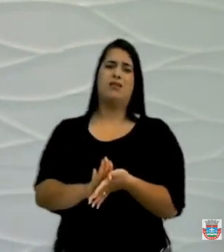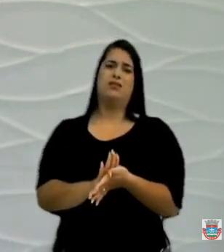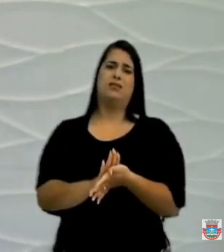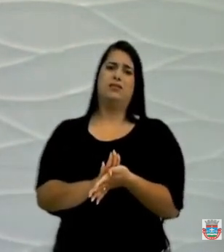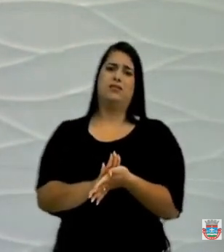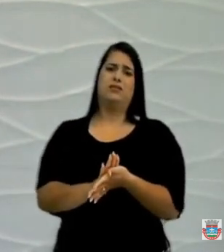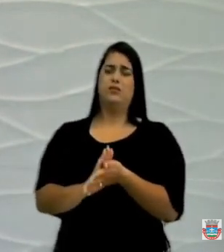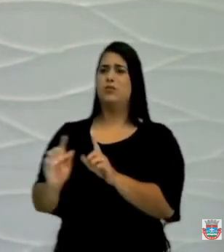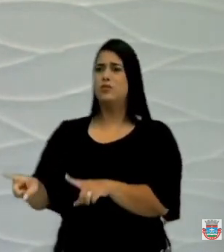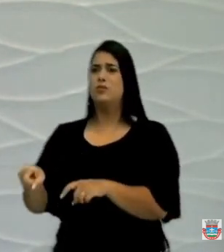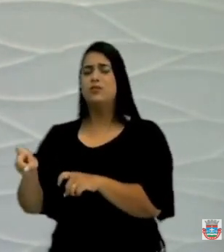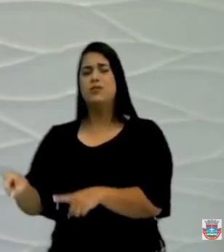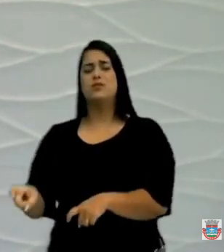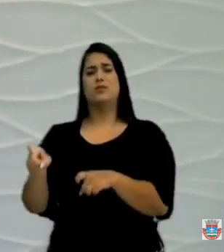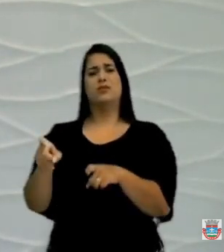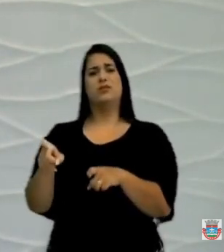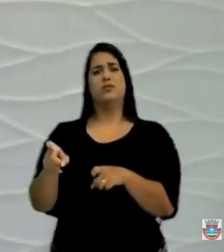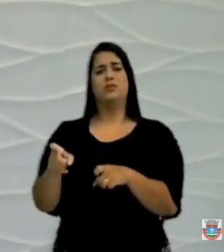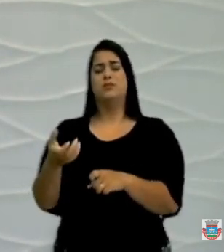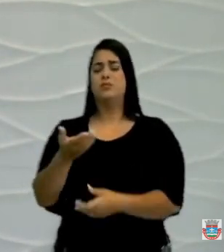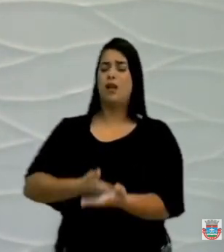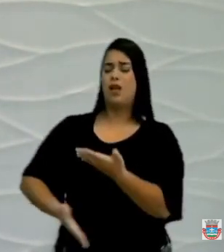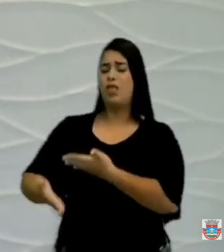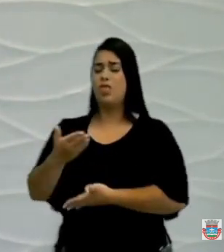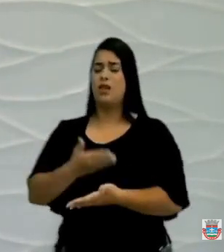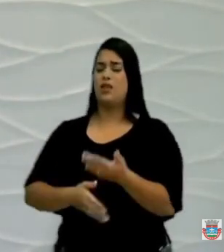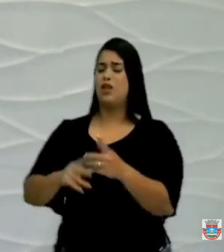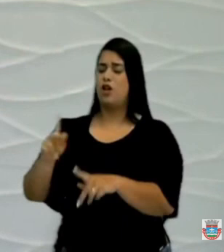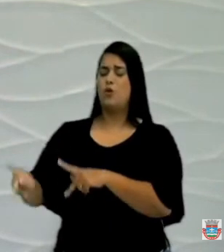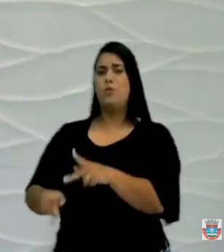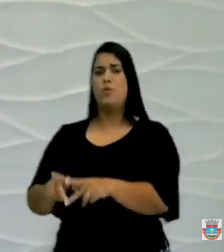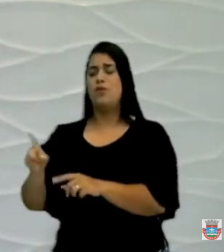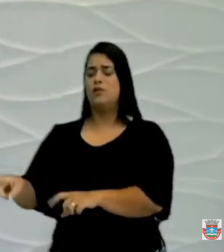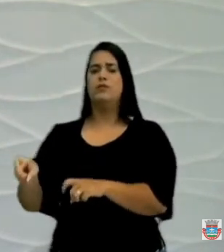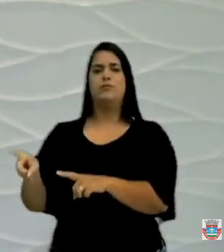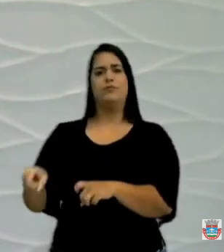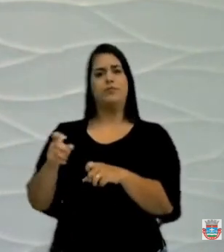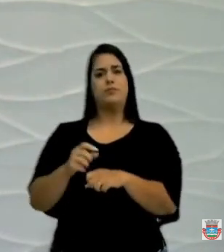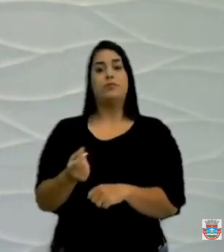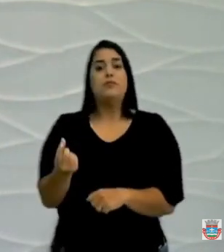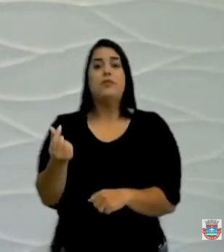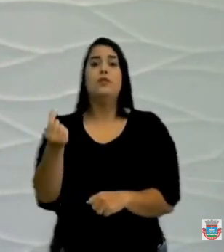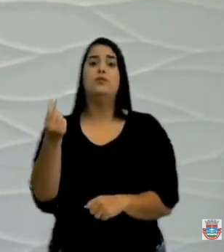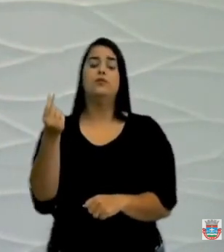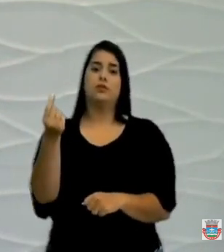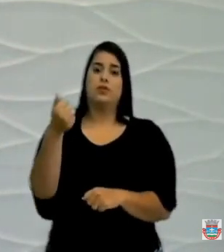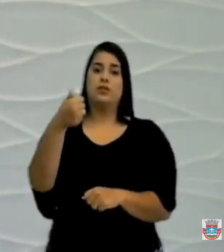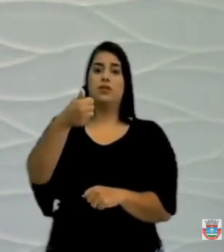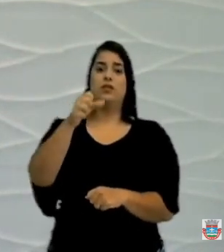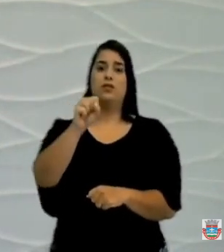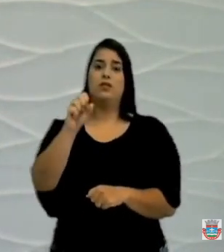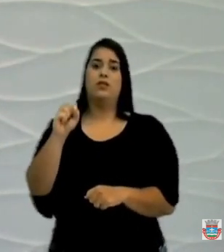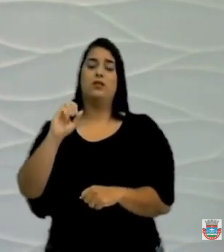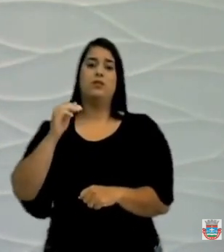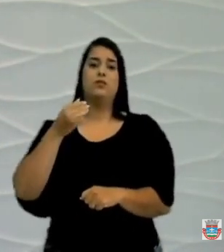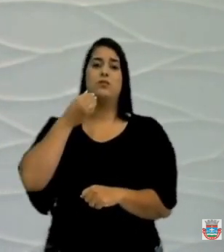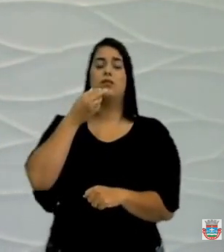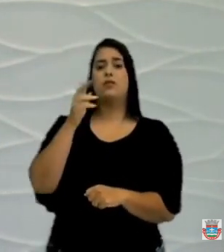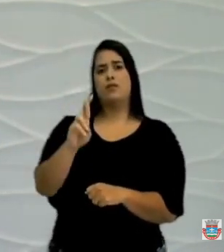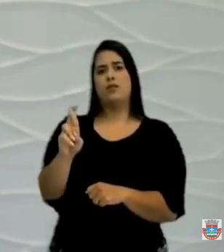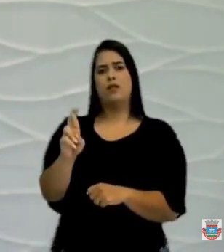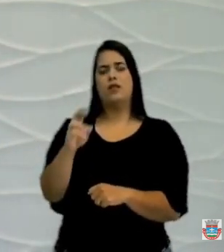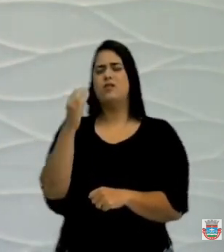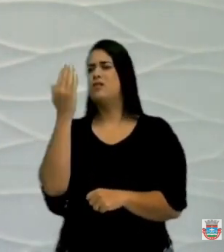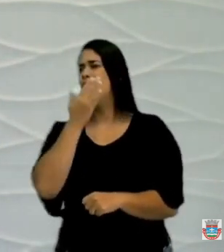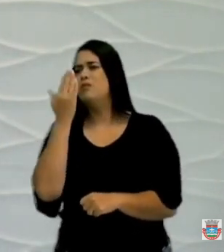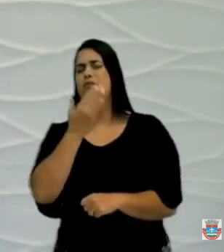mobilizar para atender a população da zona rural com um orçamento estimado em 188 milhões de reais e a gente